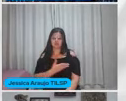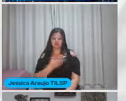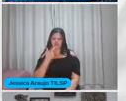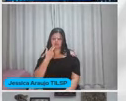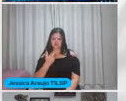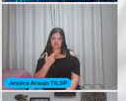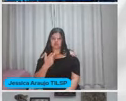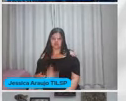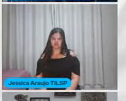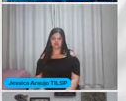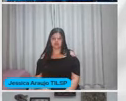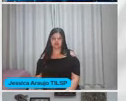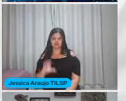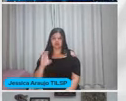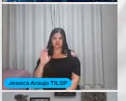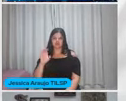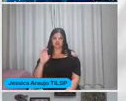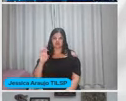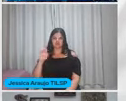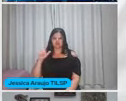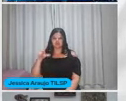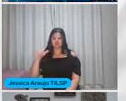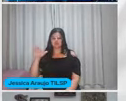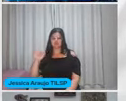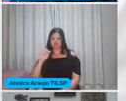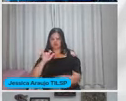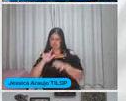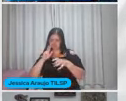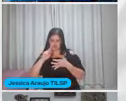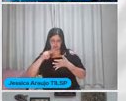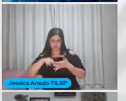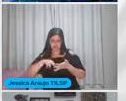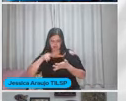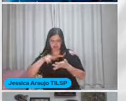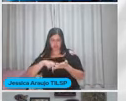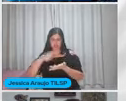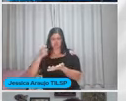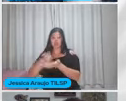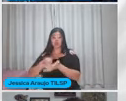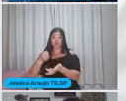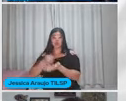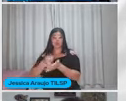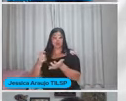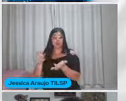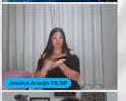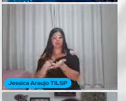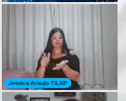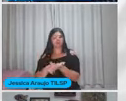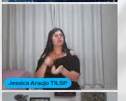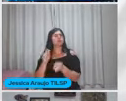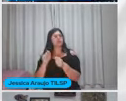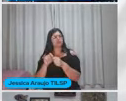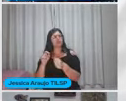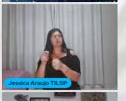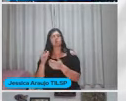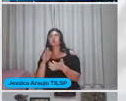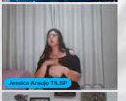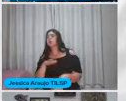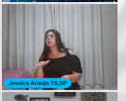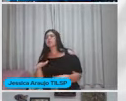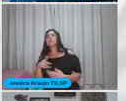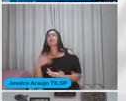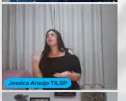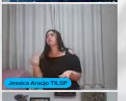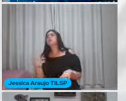Até aqui, né? A Selma Estava ouvindo nos comentários Essa coisa de cobrarem As folhinhas Que são feitas pelas crianças, né? Cadê as folhinhas? As